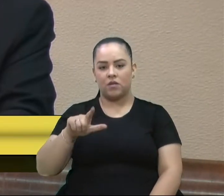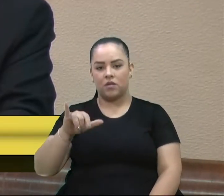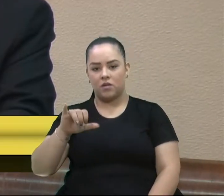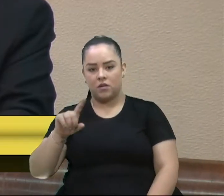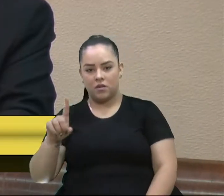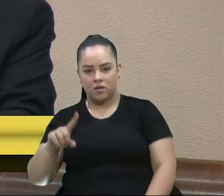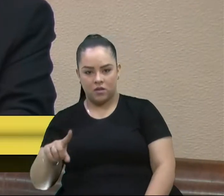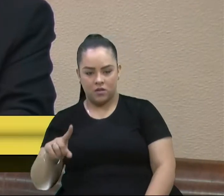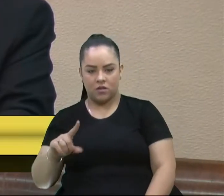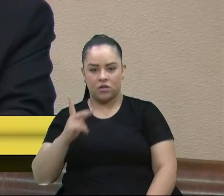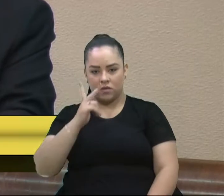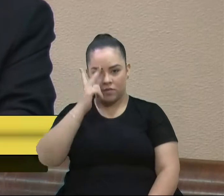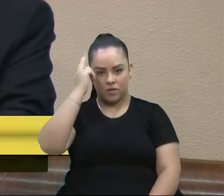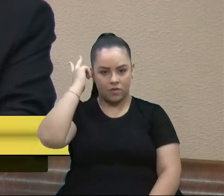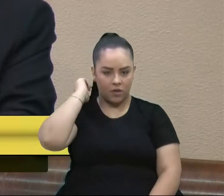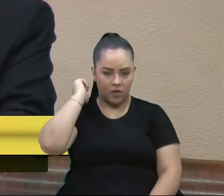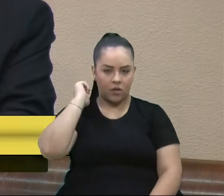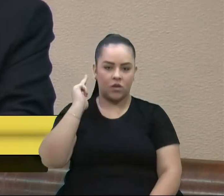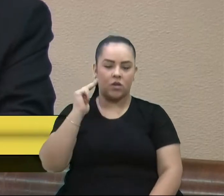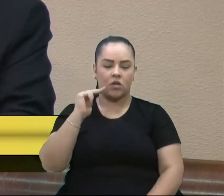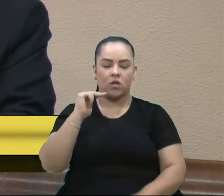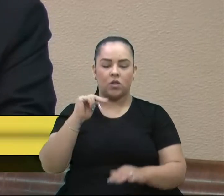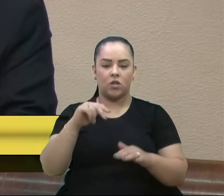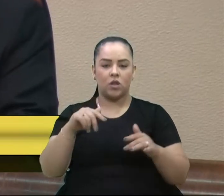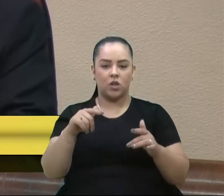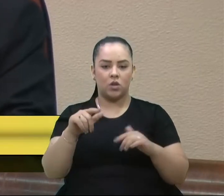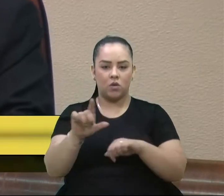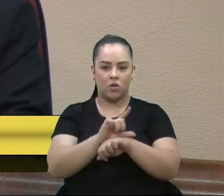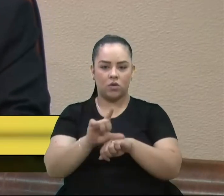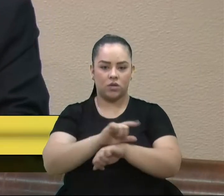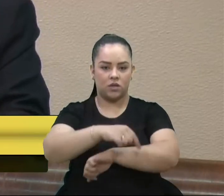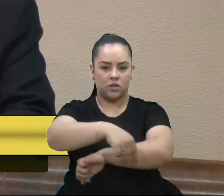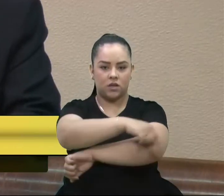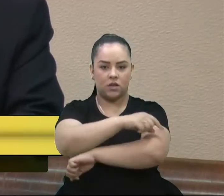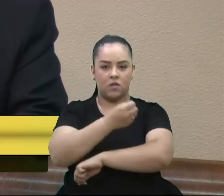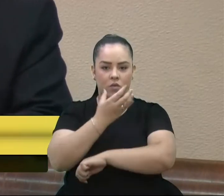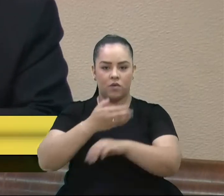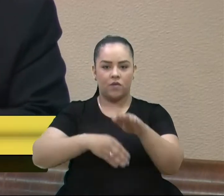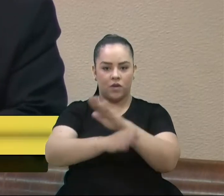e Loja Esquina Boa Viagem, na Avenida Júlio, São Pelegrino.